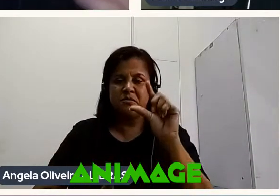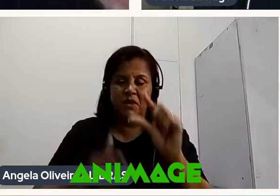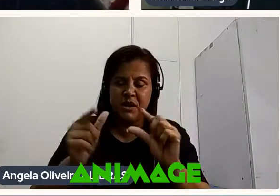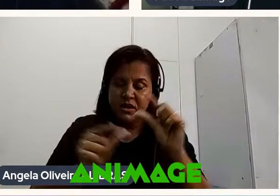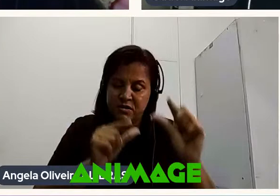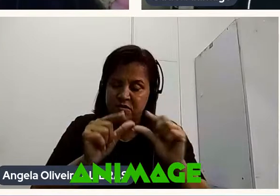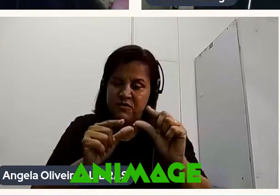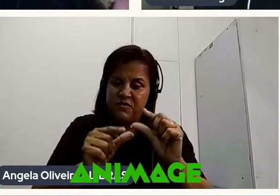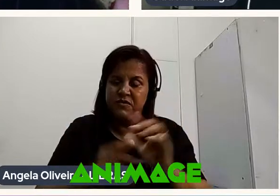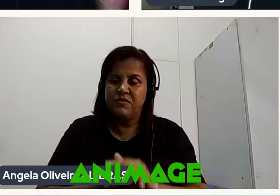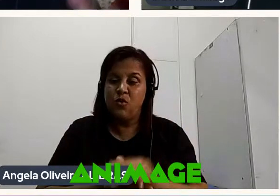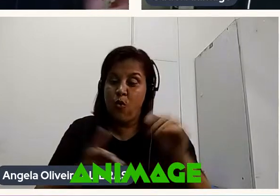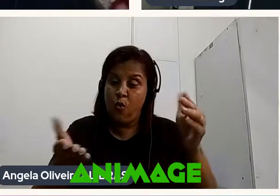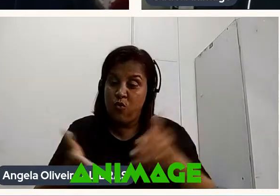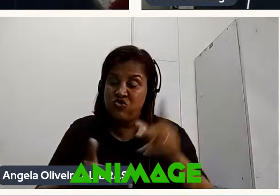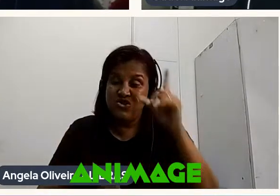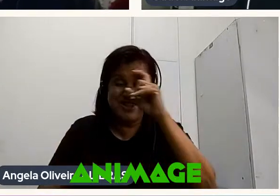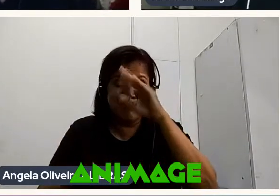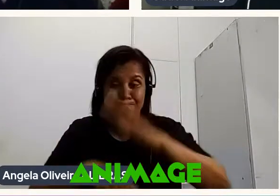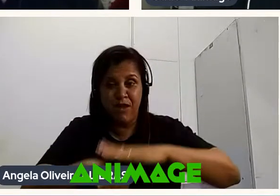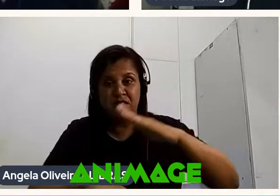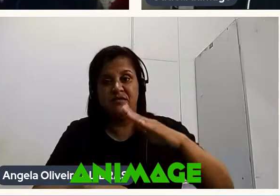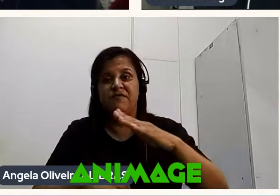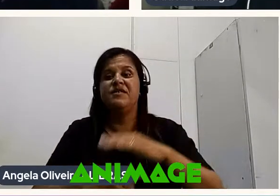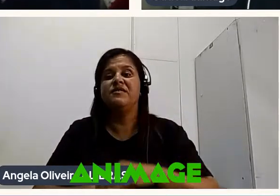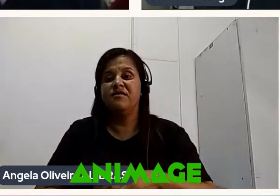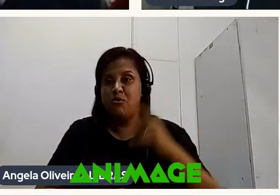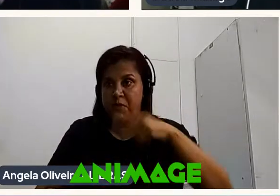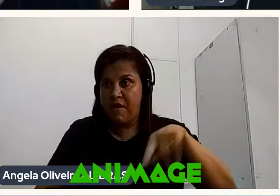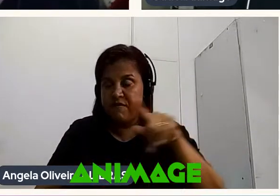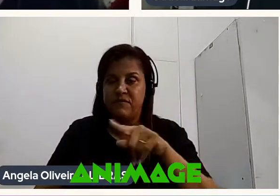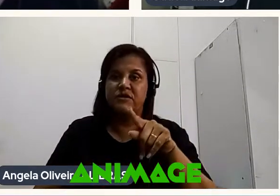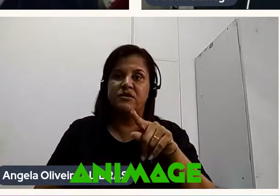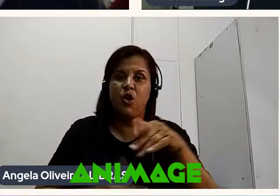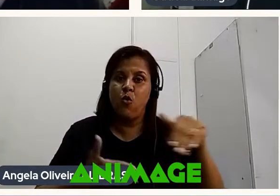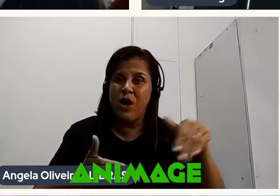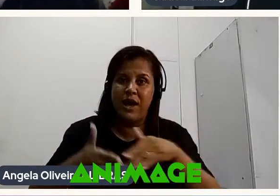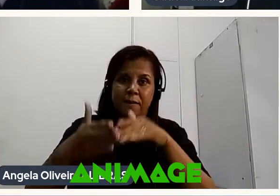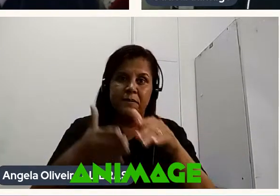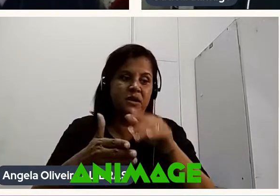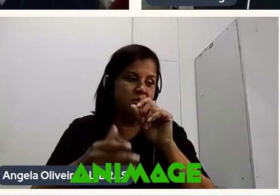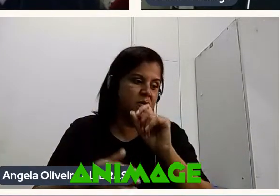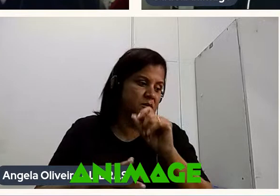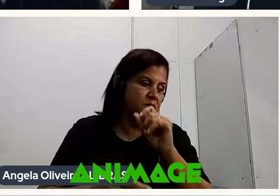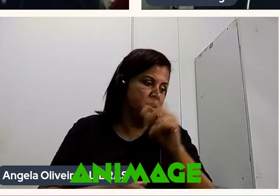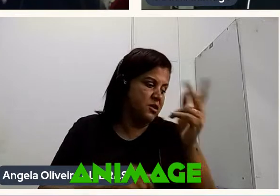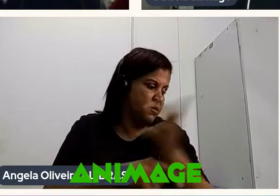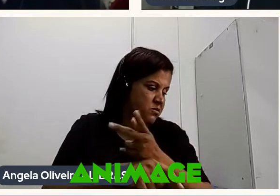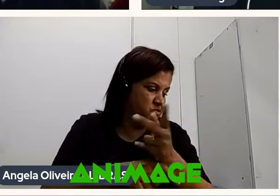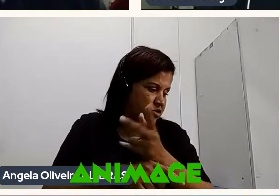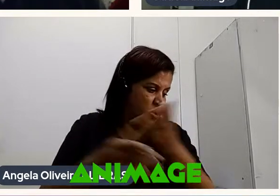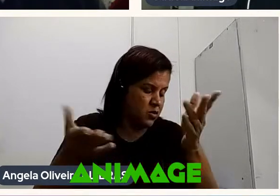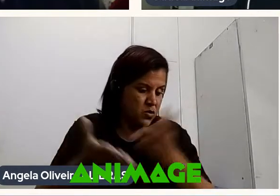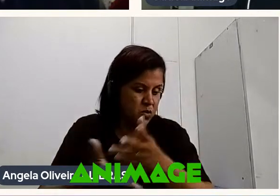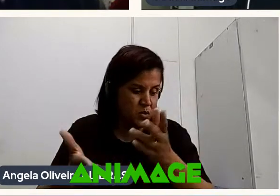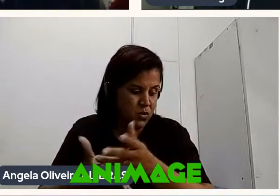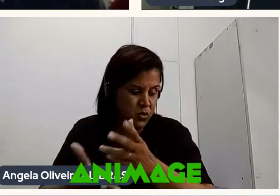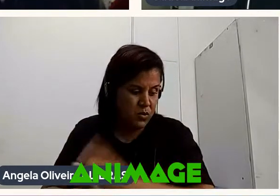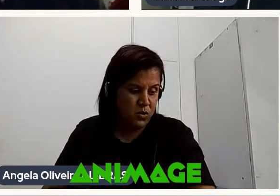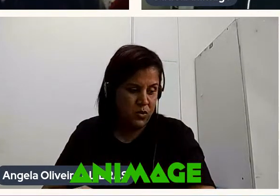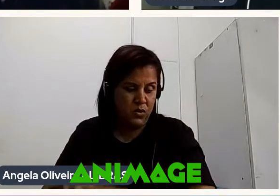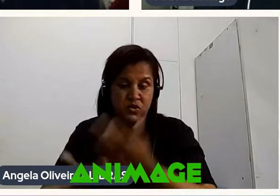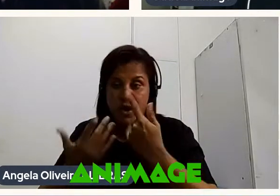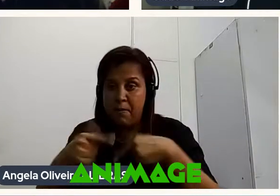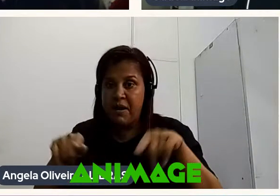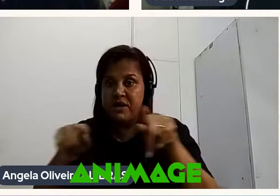Você vai montar Hoje está muito mais difícil Vamos ser realistas Eu acho que o caminho Que eu estou buscando Hoje É parcerias